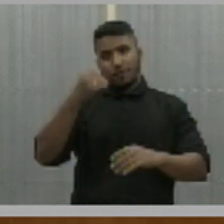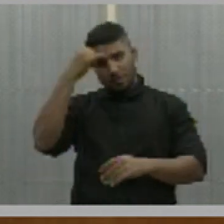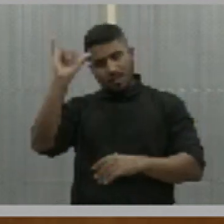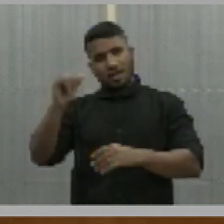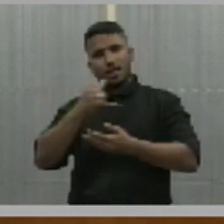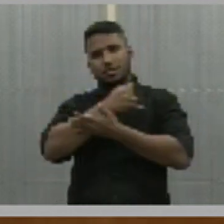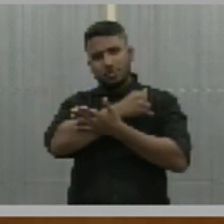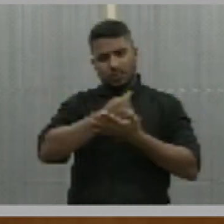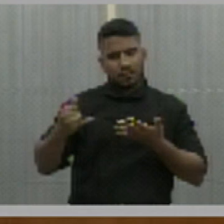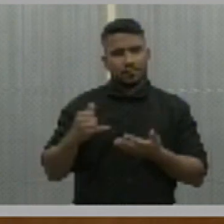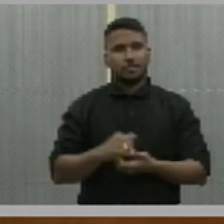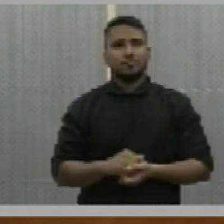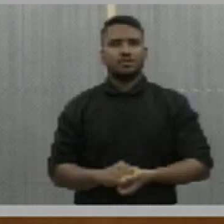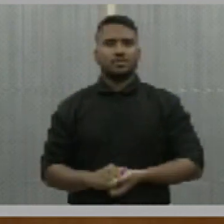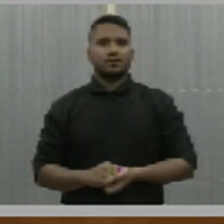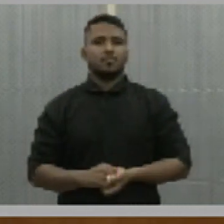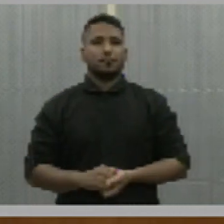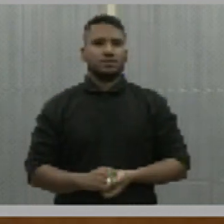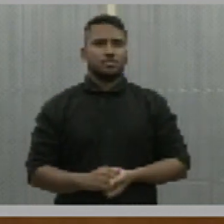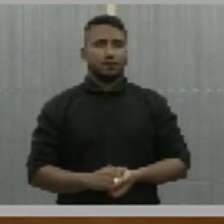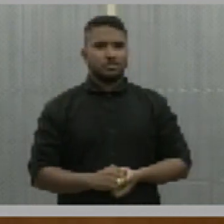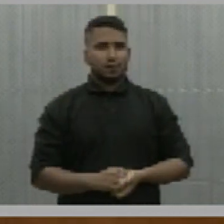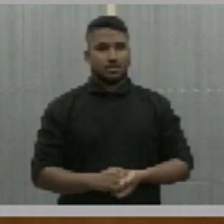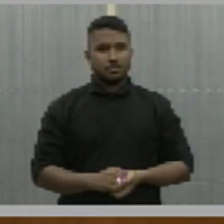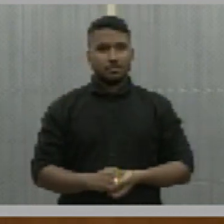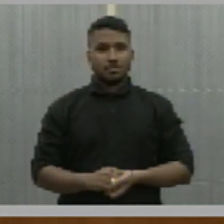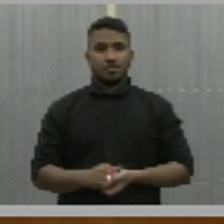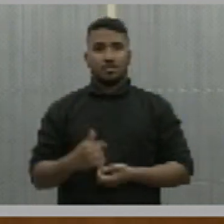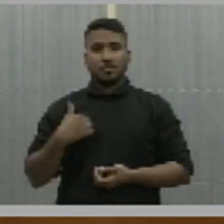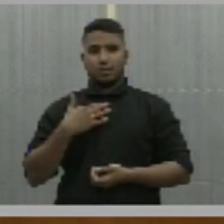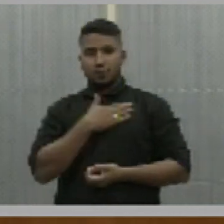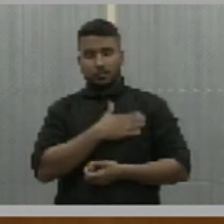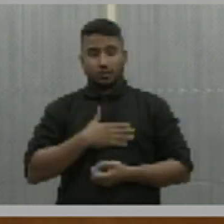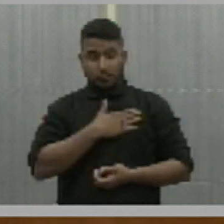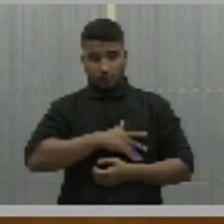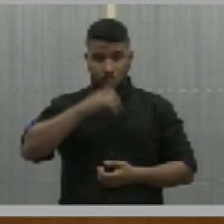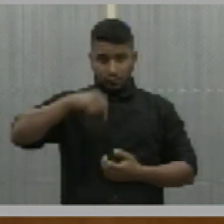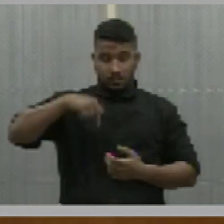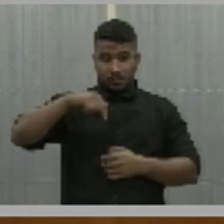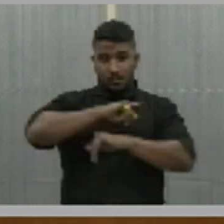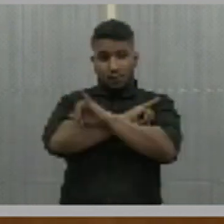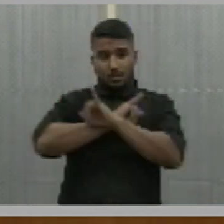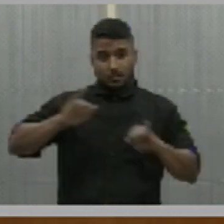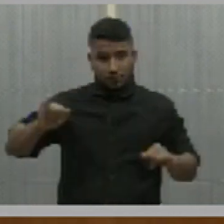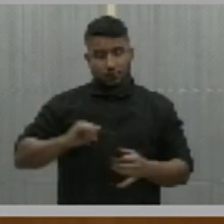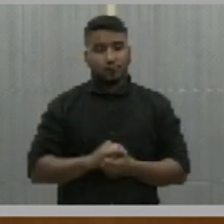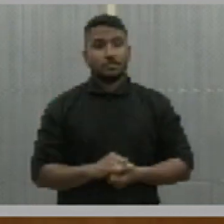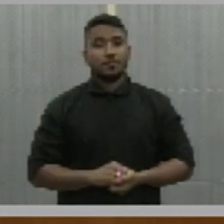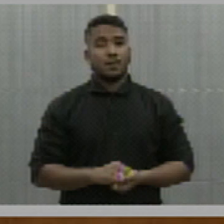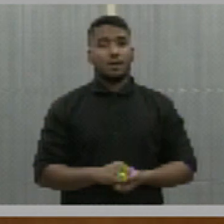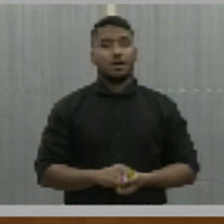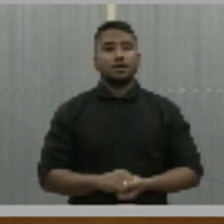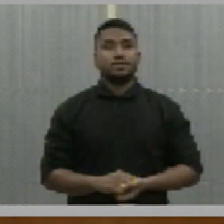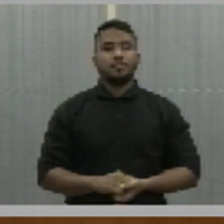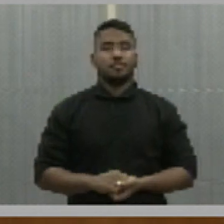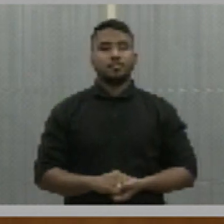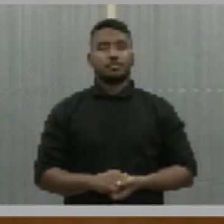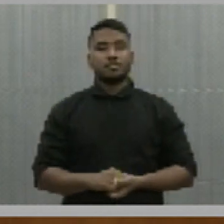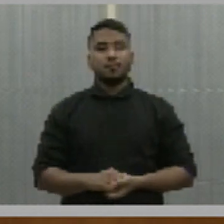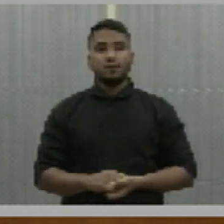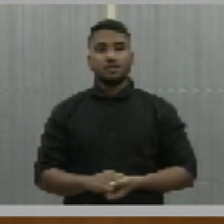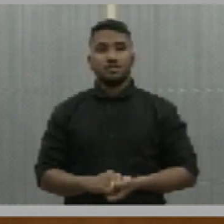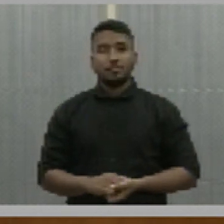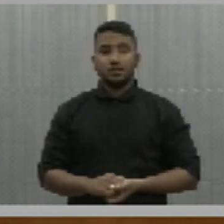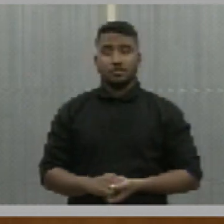química. Então, eu acho que é um trabalho extremamente importante. Então, eu gostaria aqui de registrar esses momentos.